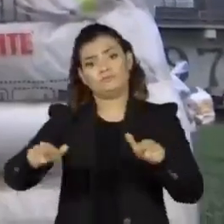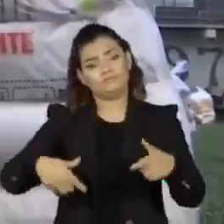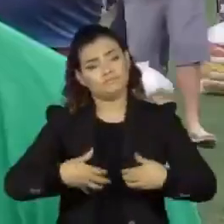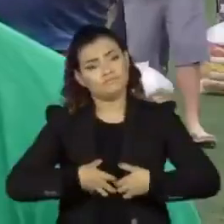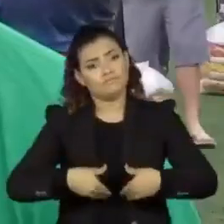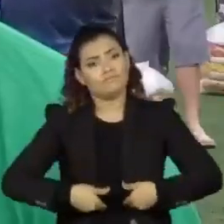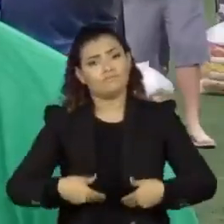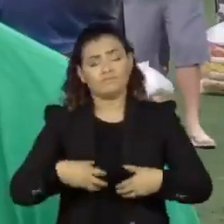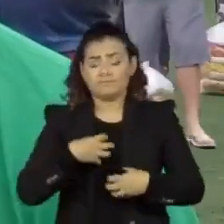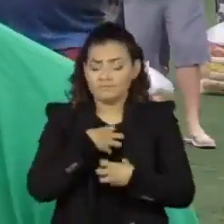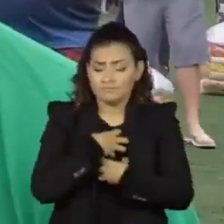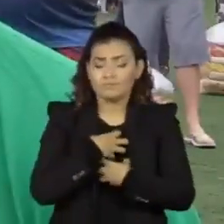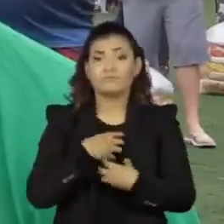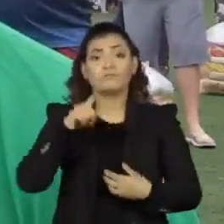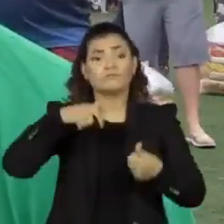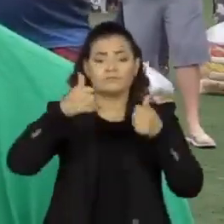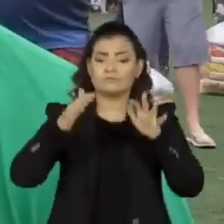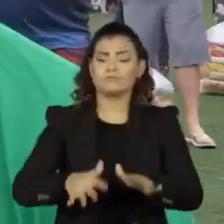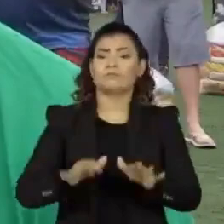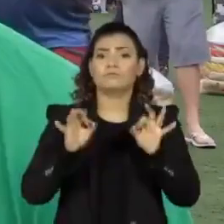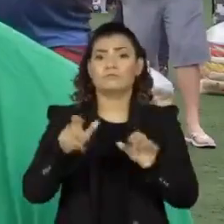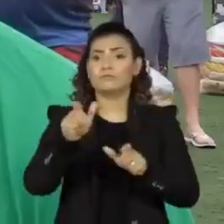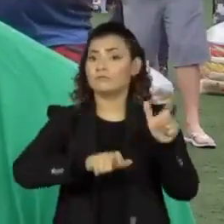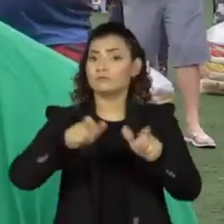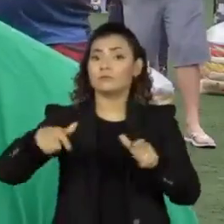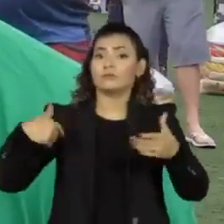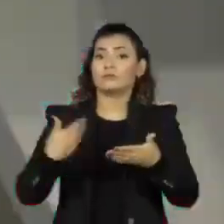população. É uma situação de calamidade em que as pessoas realmente estão precisando de ajuda.!